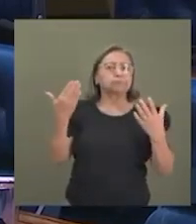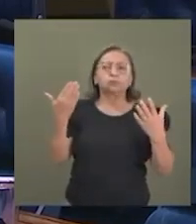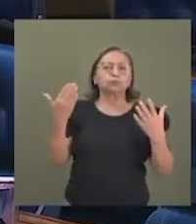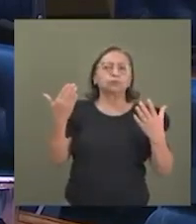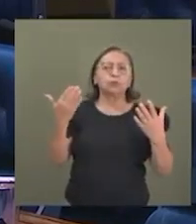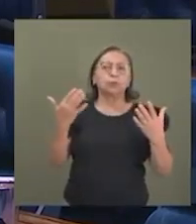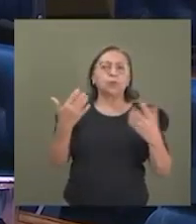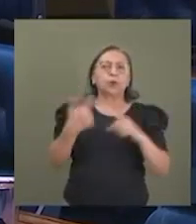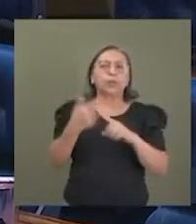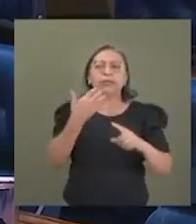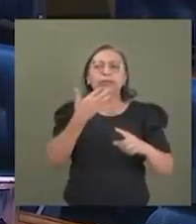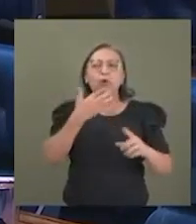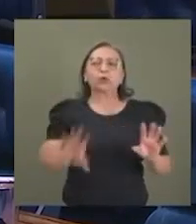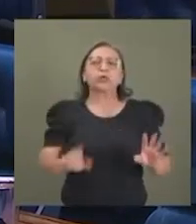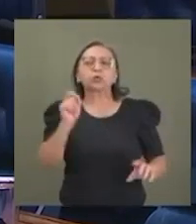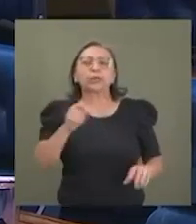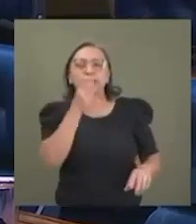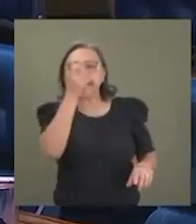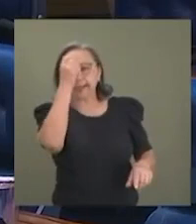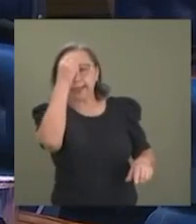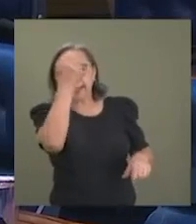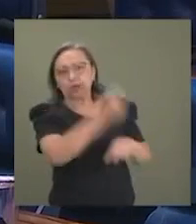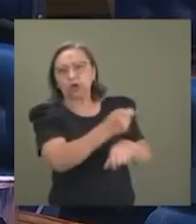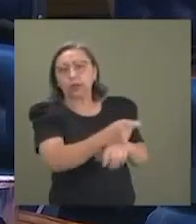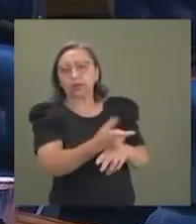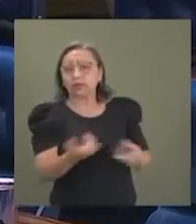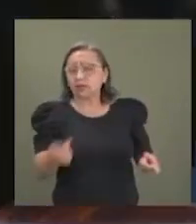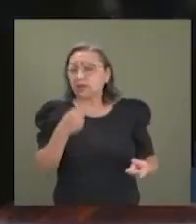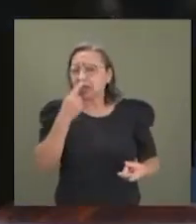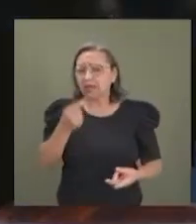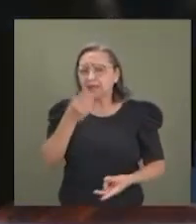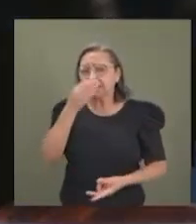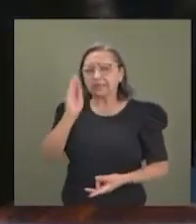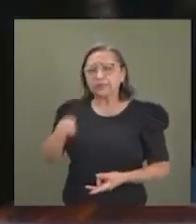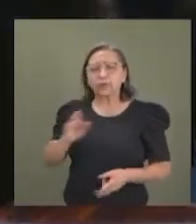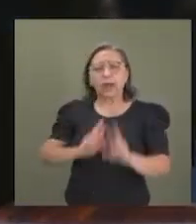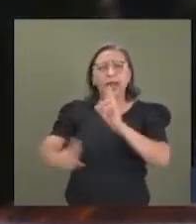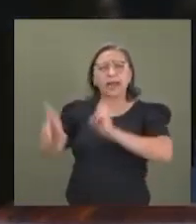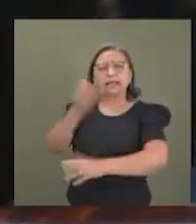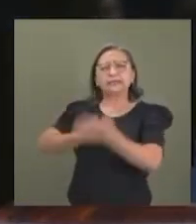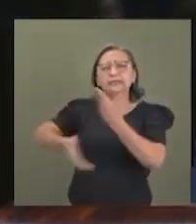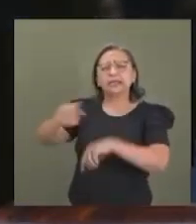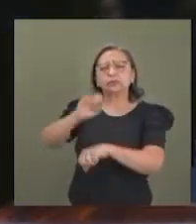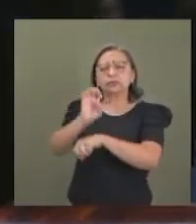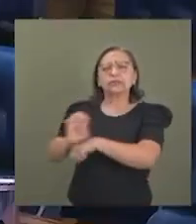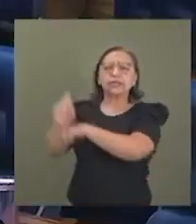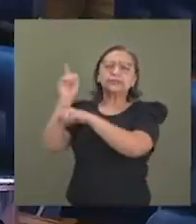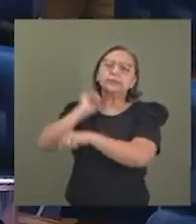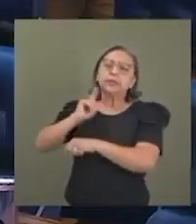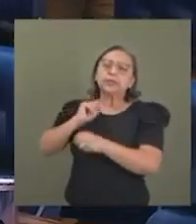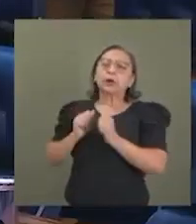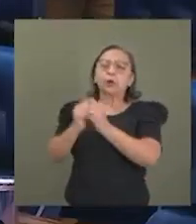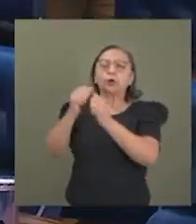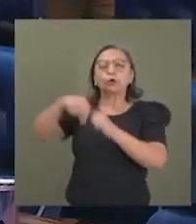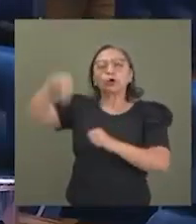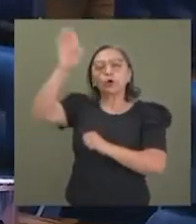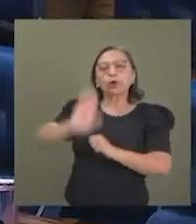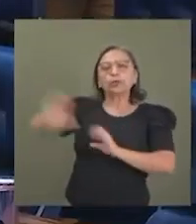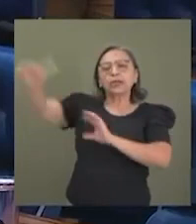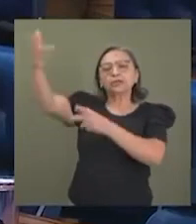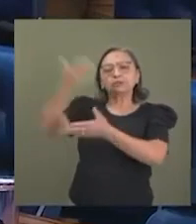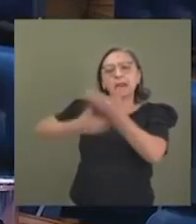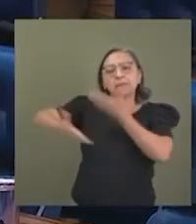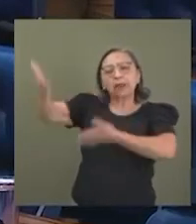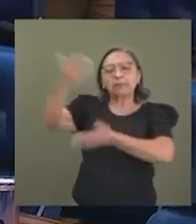ignora. Ele ignorou a relação do estado de Minas com o Nordeste. Ninguém vai dividir absolutamente